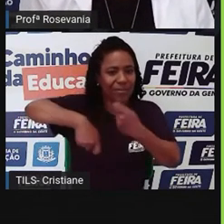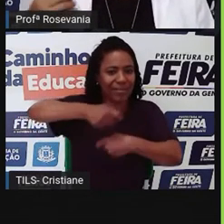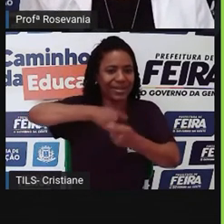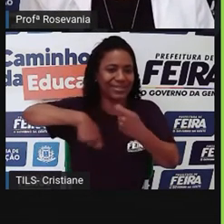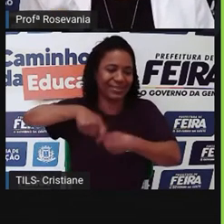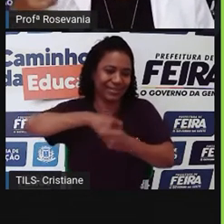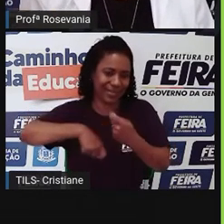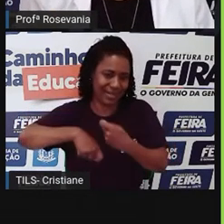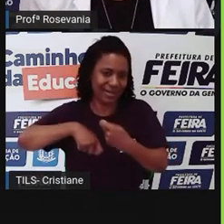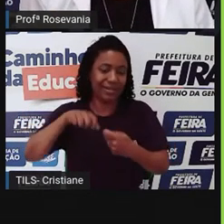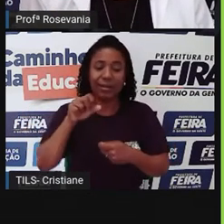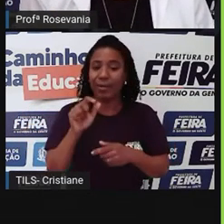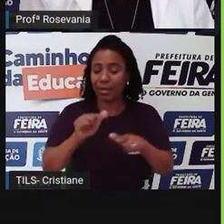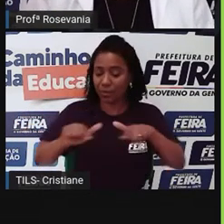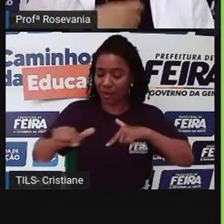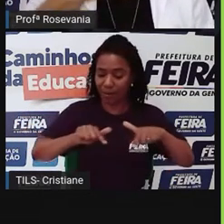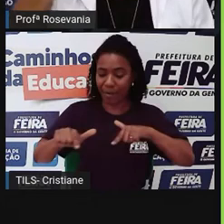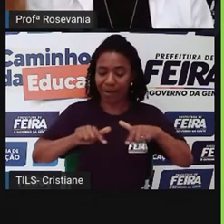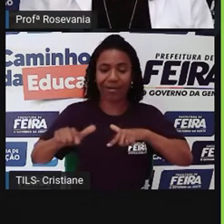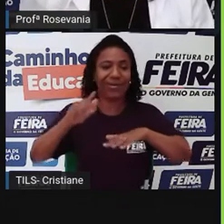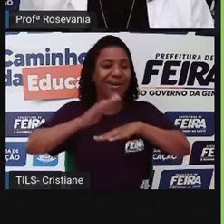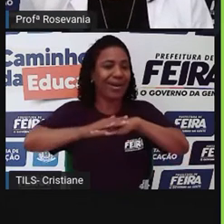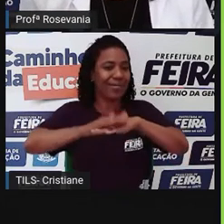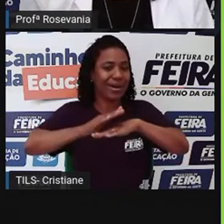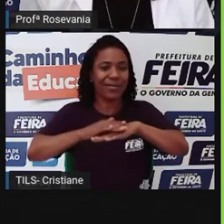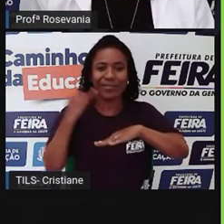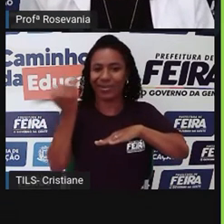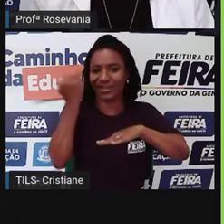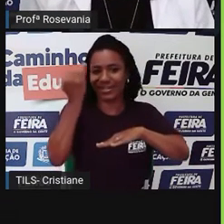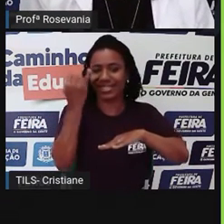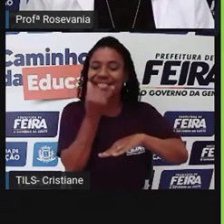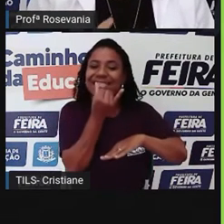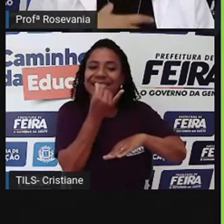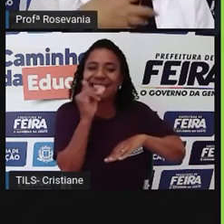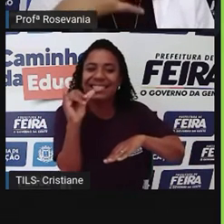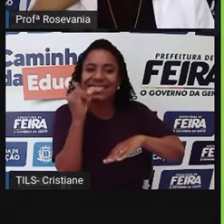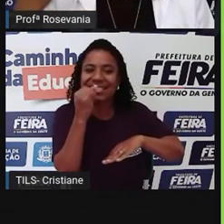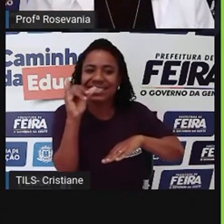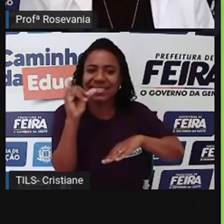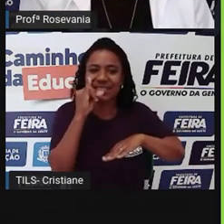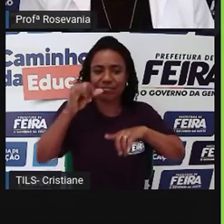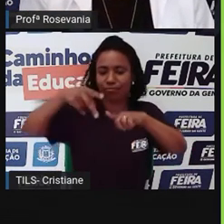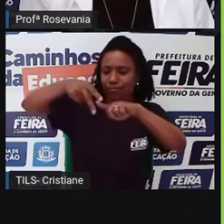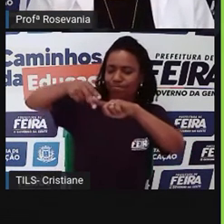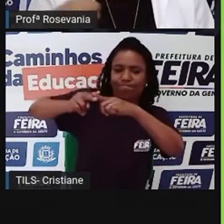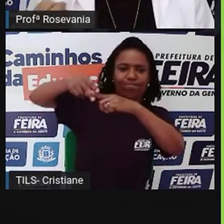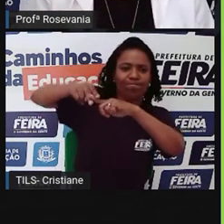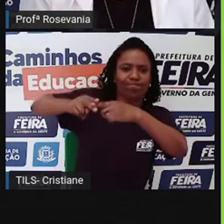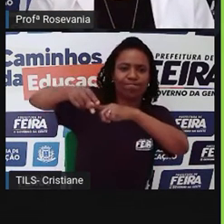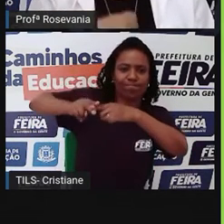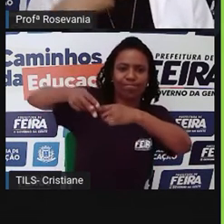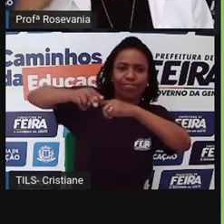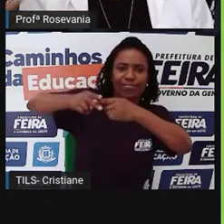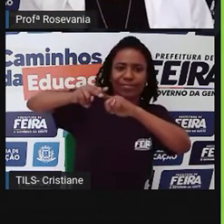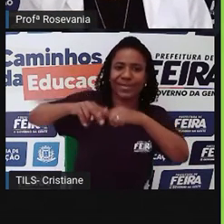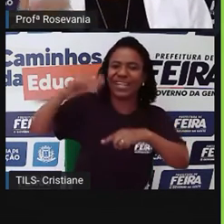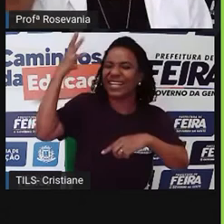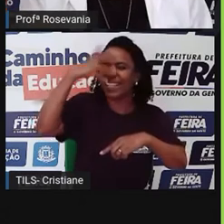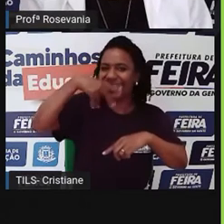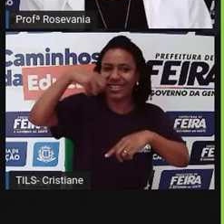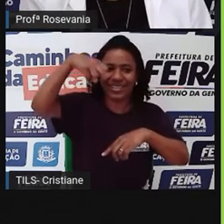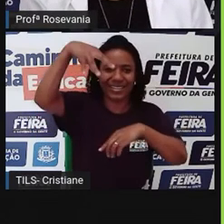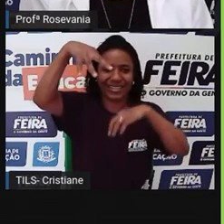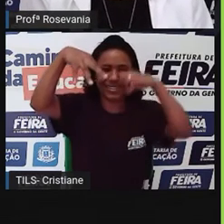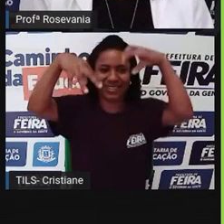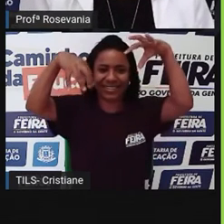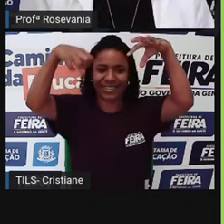eu não tenho um setor de serviços ali, imagine se não tivesse eletricista para poder, né, fazer aqueles ambientes lindíssimos, com decoração também